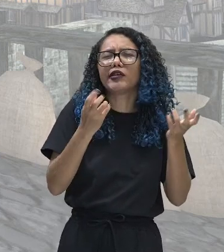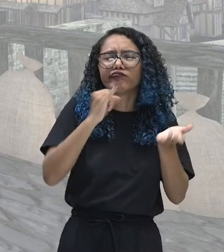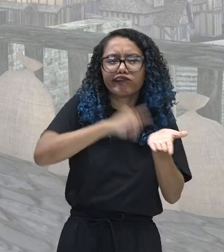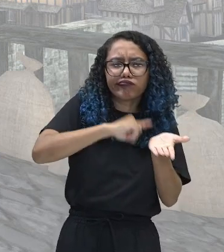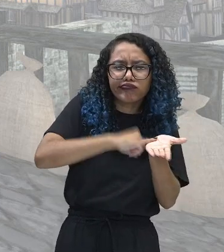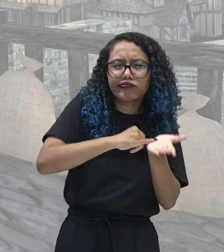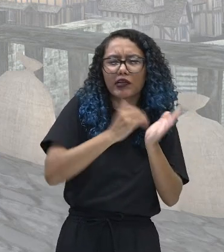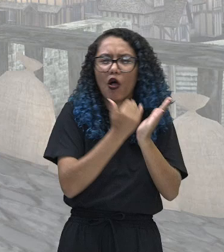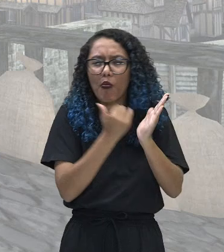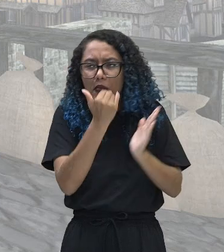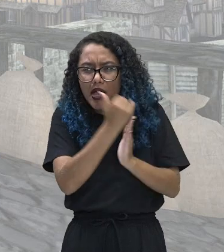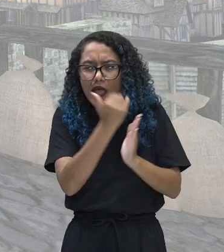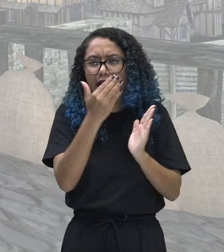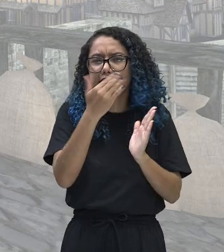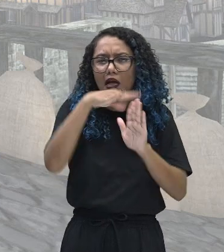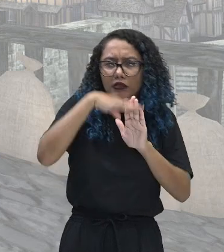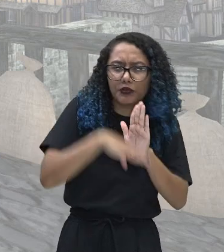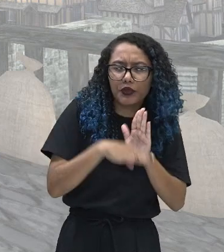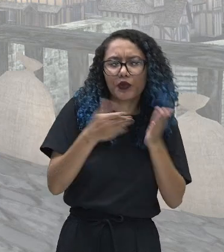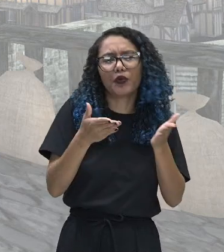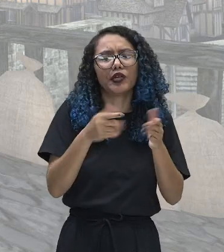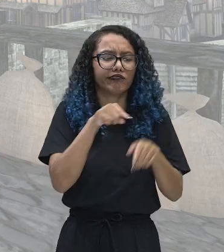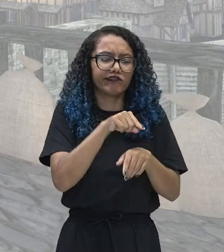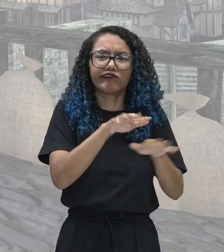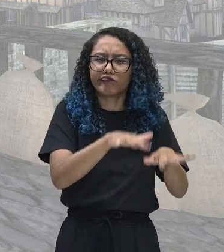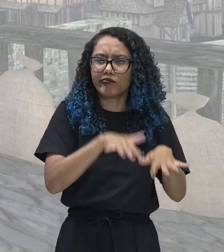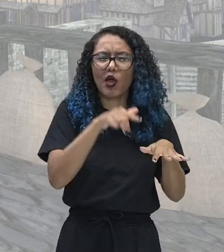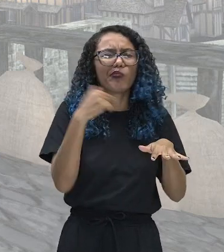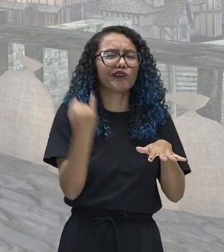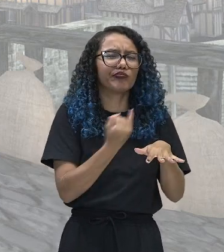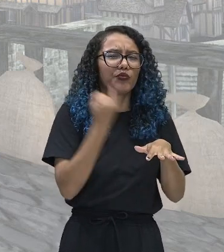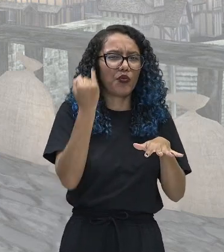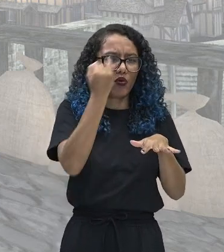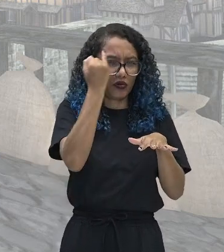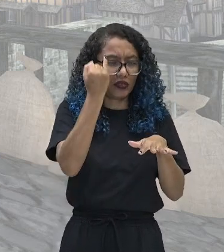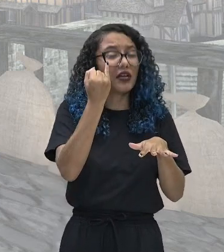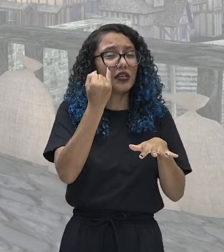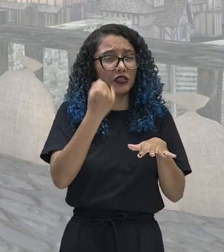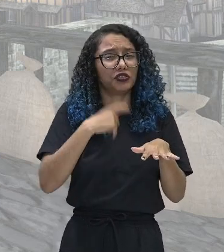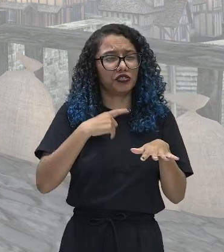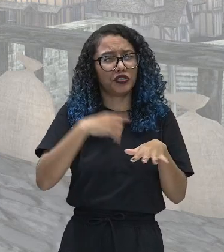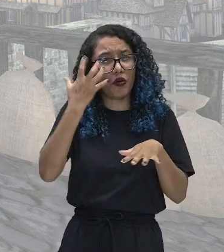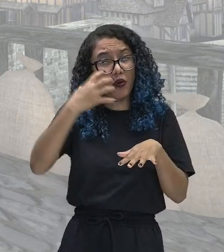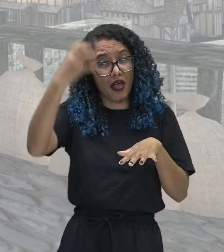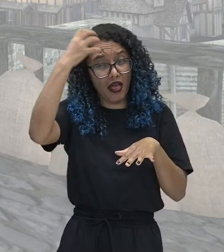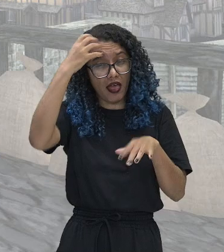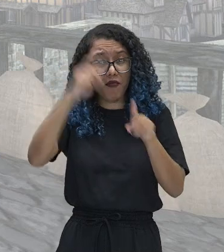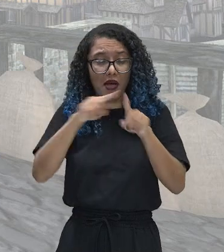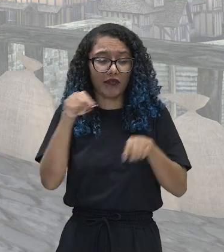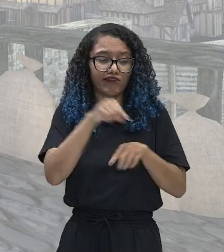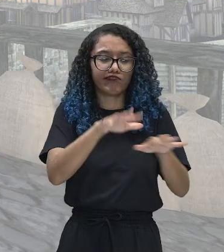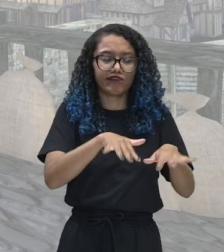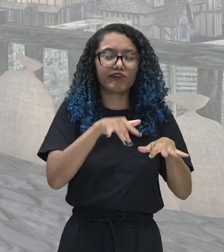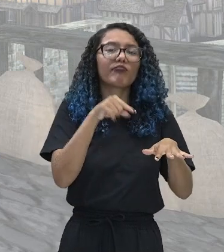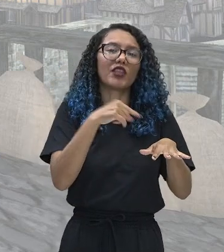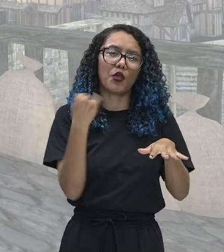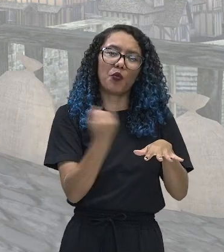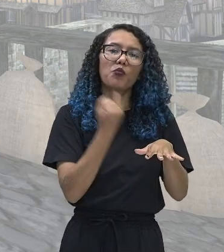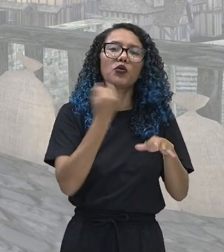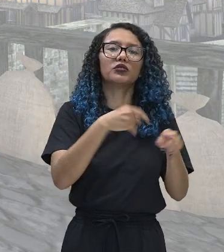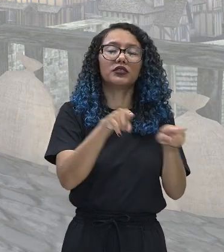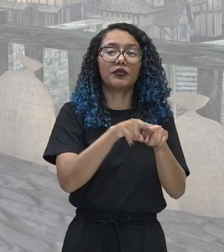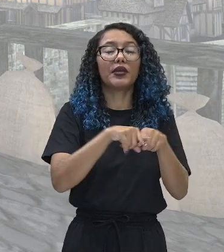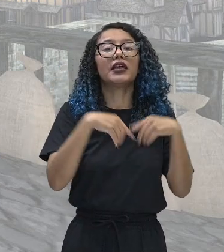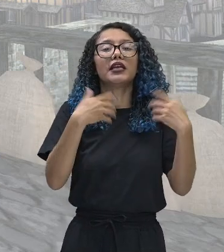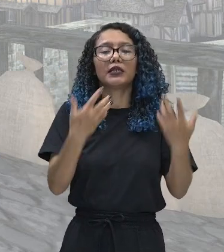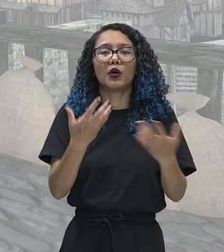primordial para a administração da Inglaterra naquele tempo, mesmo possuindo monarca absoluto. O rei Charles I, ou Carlos